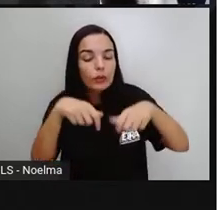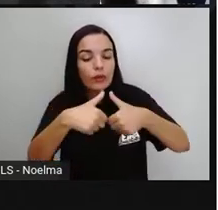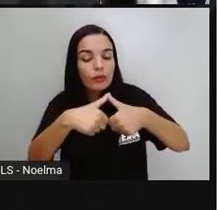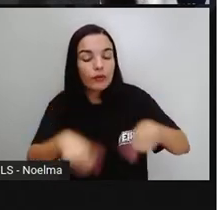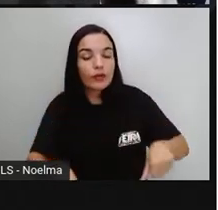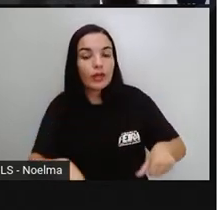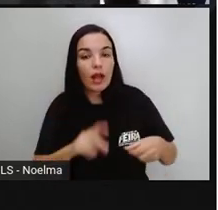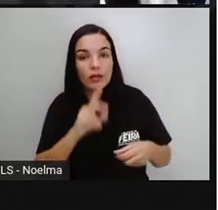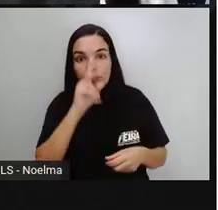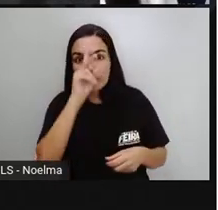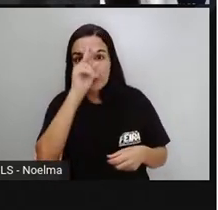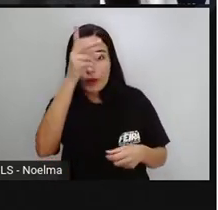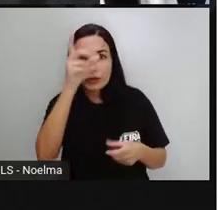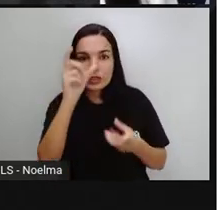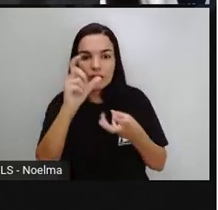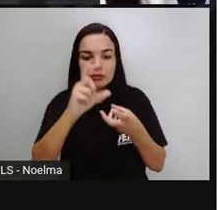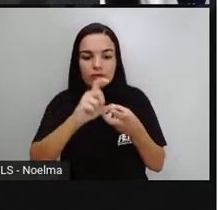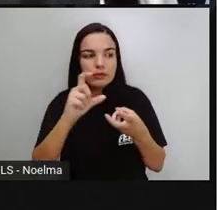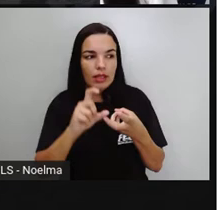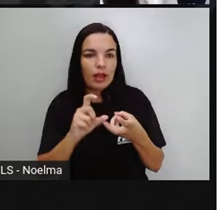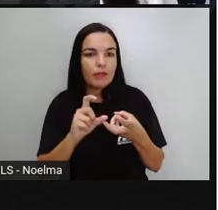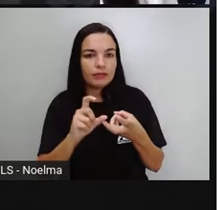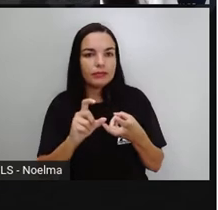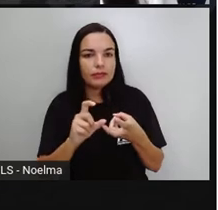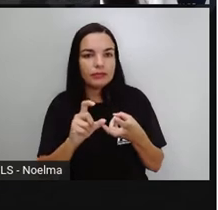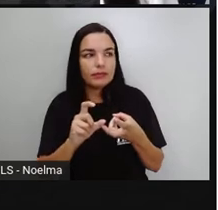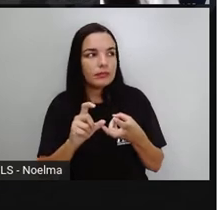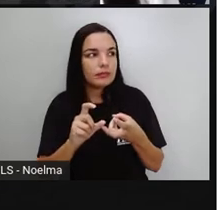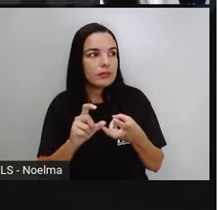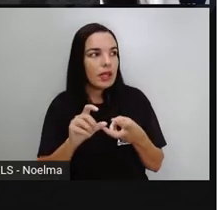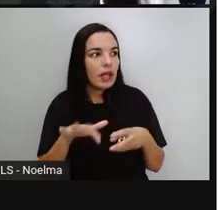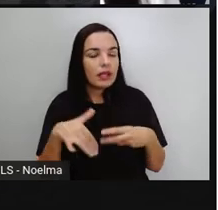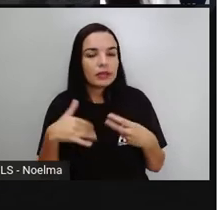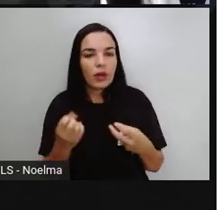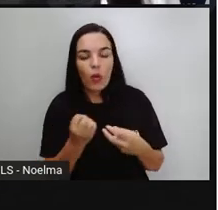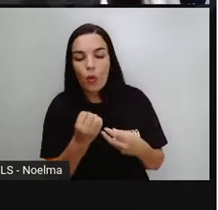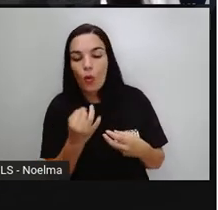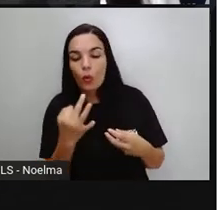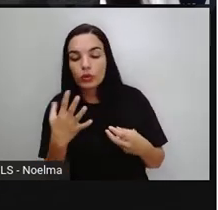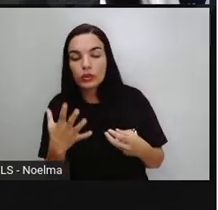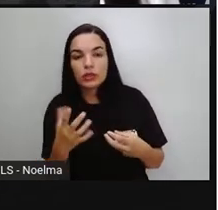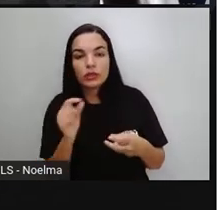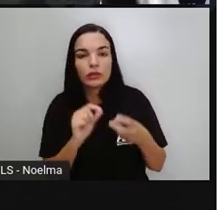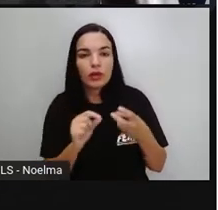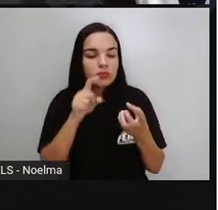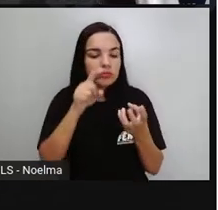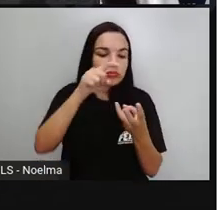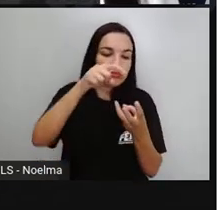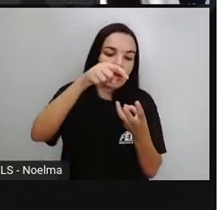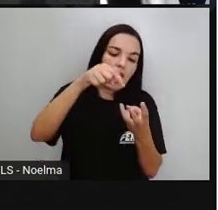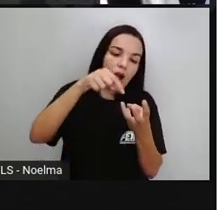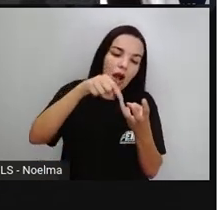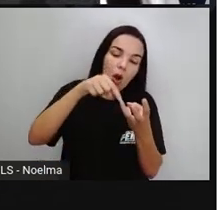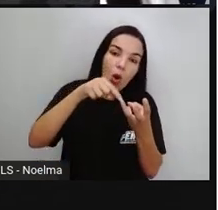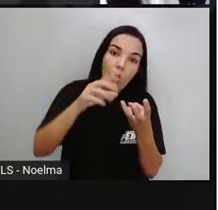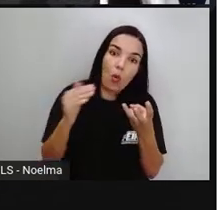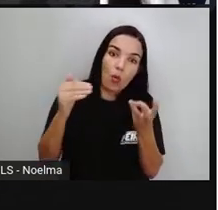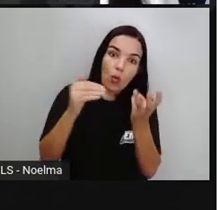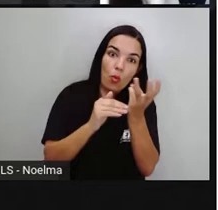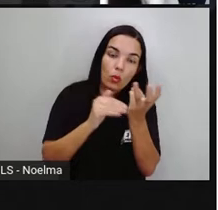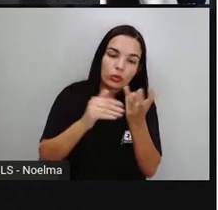sílaba tônica. E a gente consegue observar, contando aí, não é? De trás para frente, né? Como última e